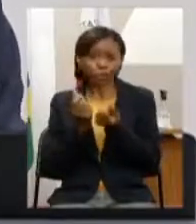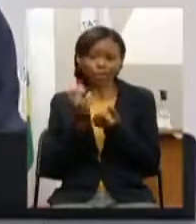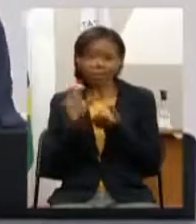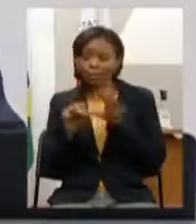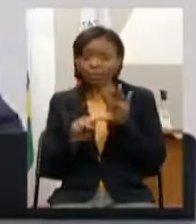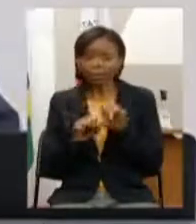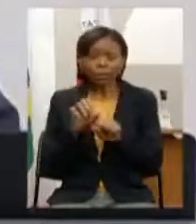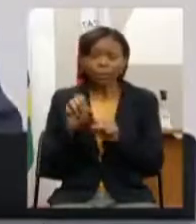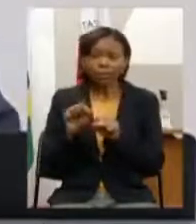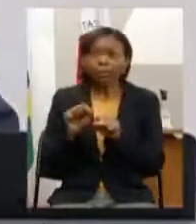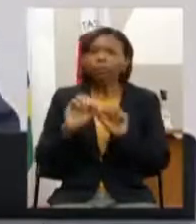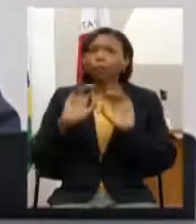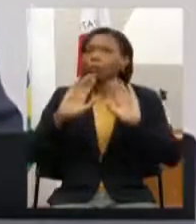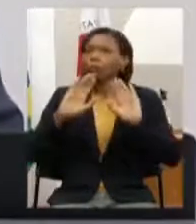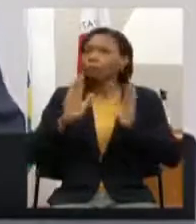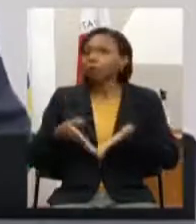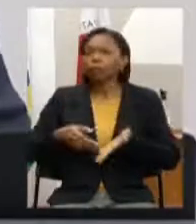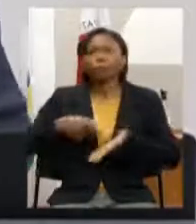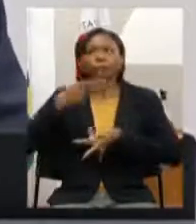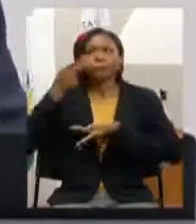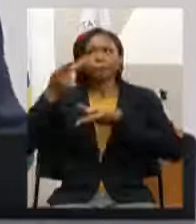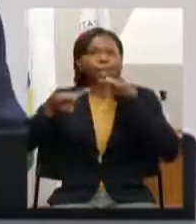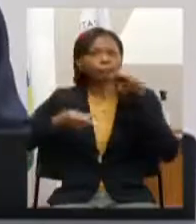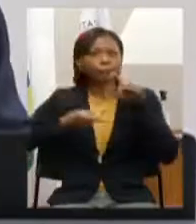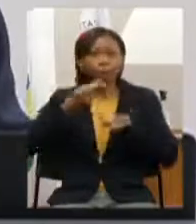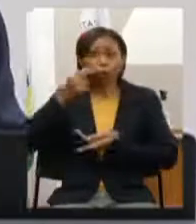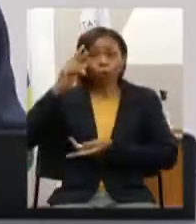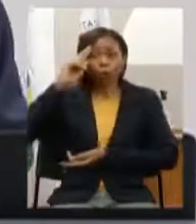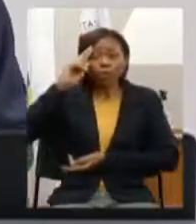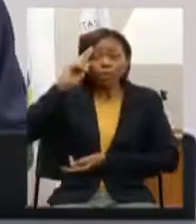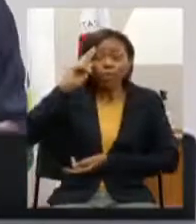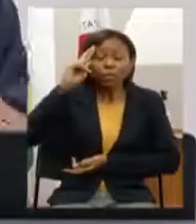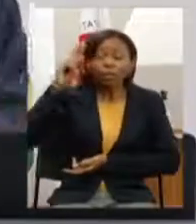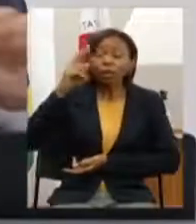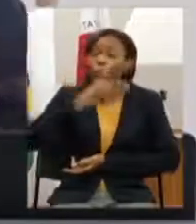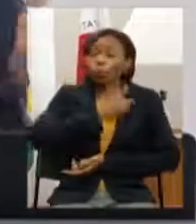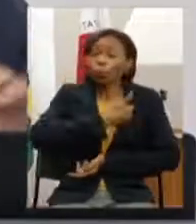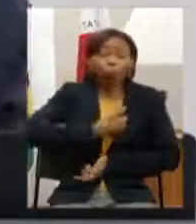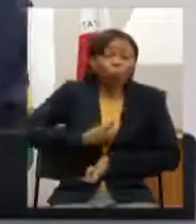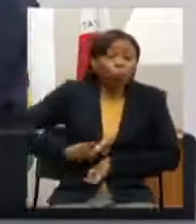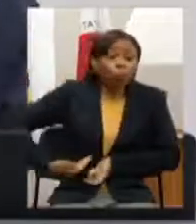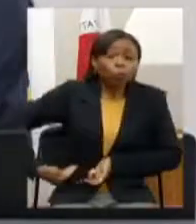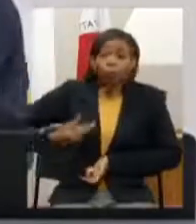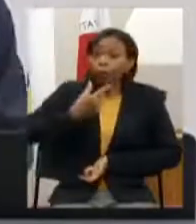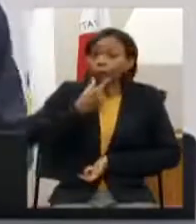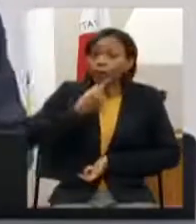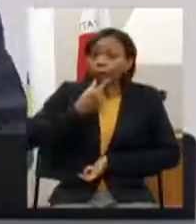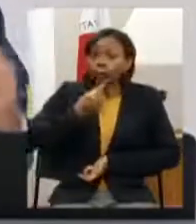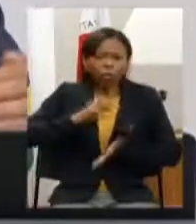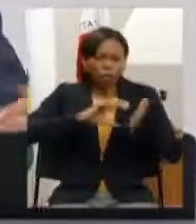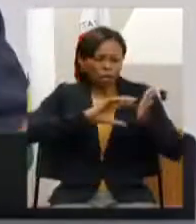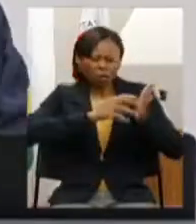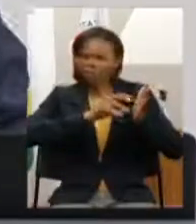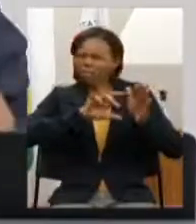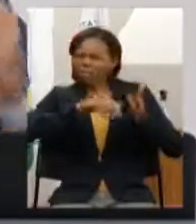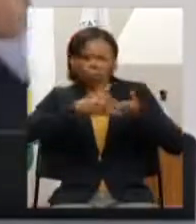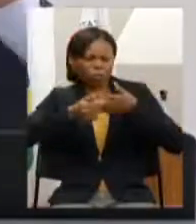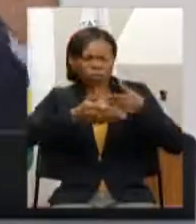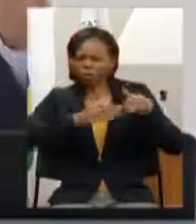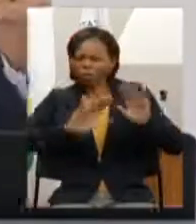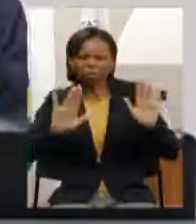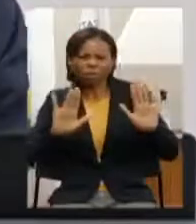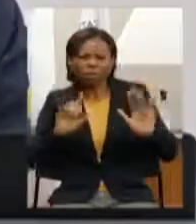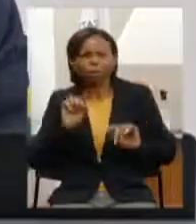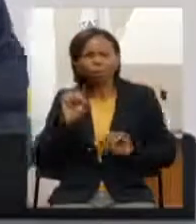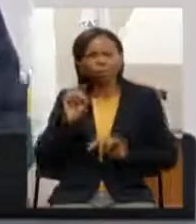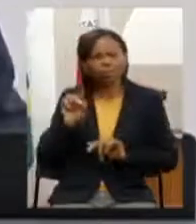temos falado isso que o chefe de estado tem que ser uma pessoa para que independente de questões partidárias seja aquele que esteja à